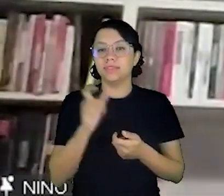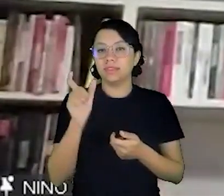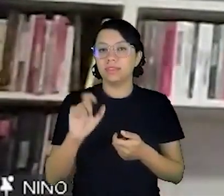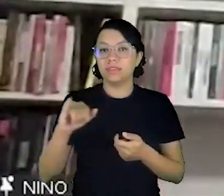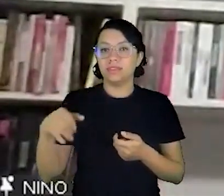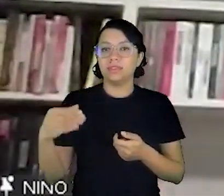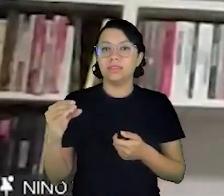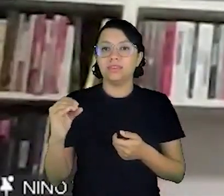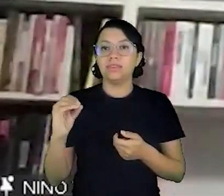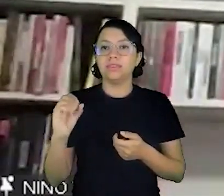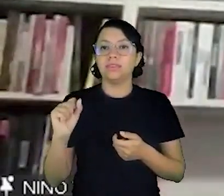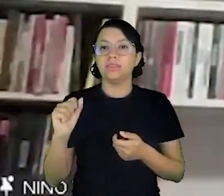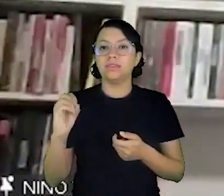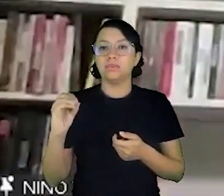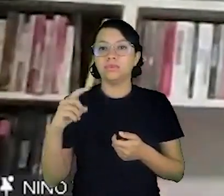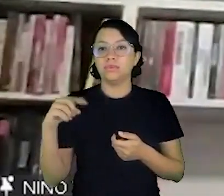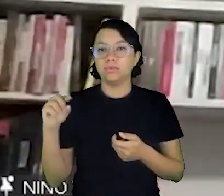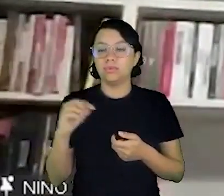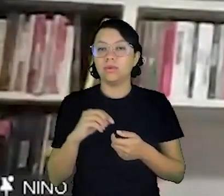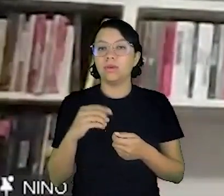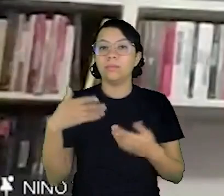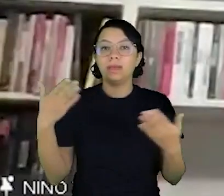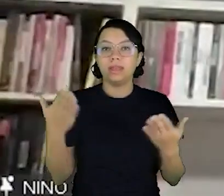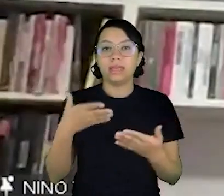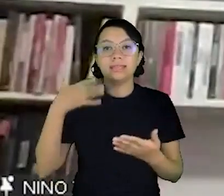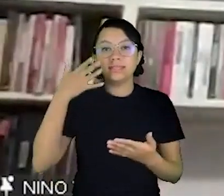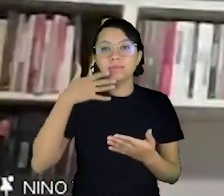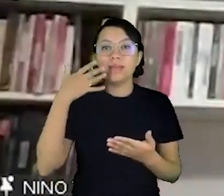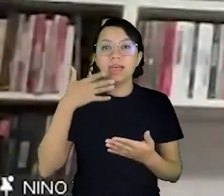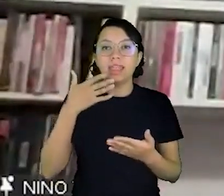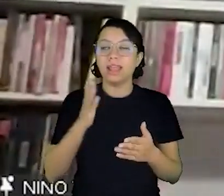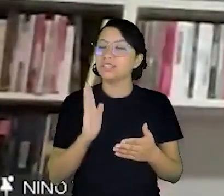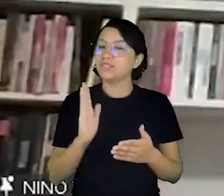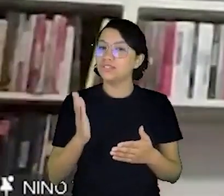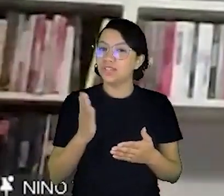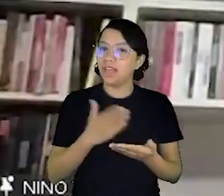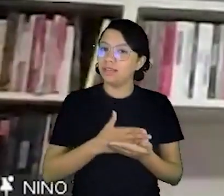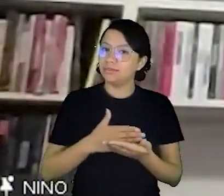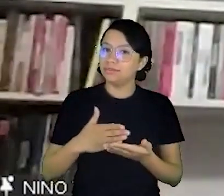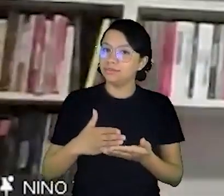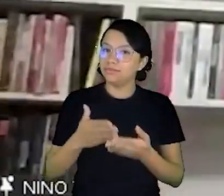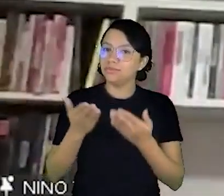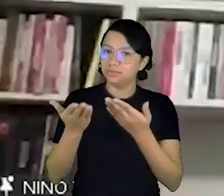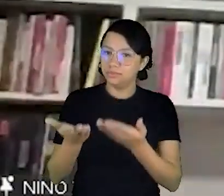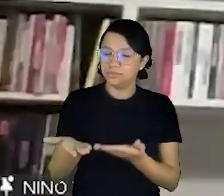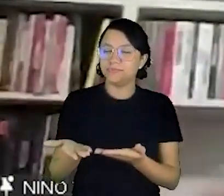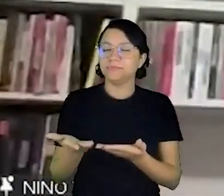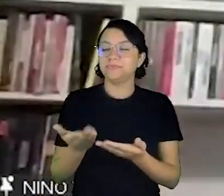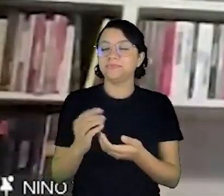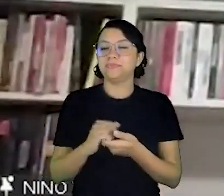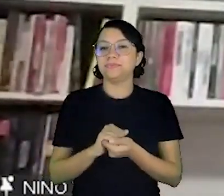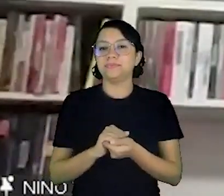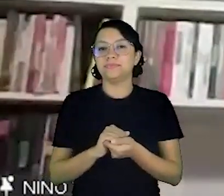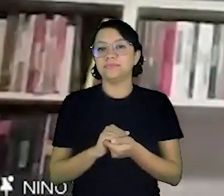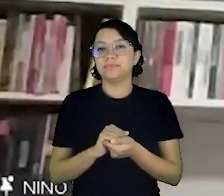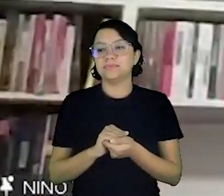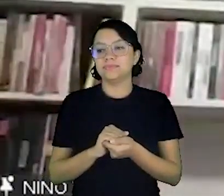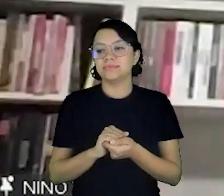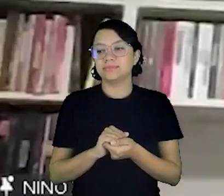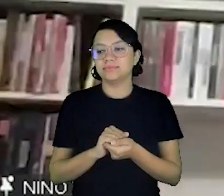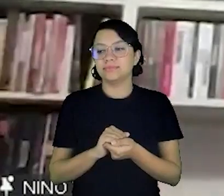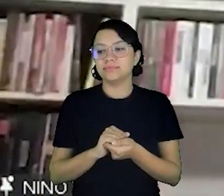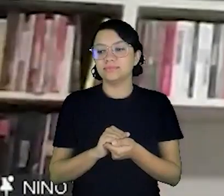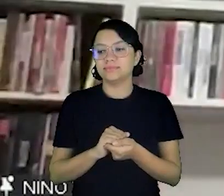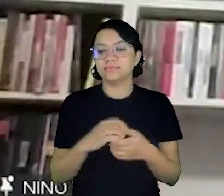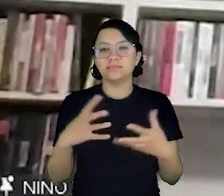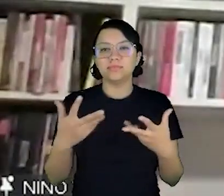Filho para a palestra, já lhe passo a palavra para as suas